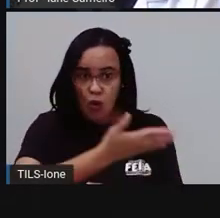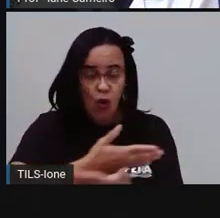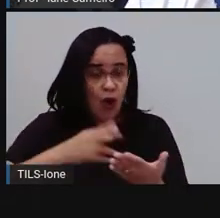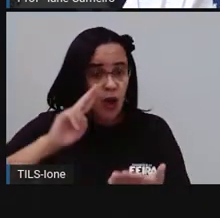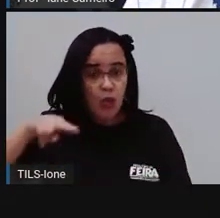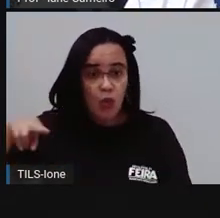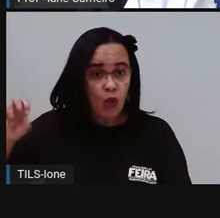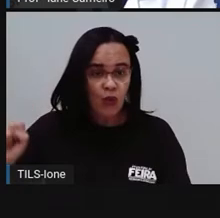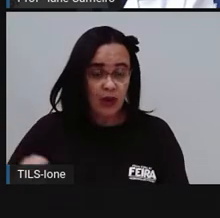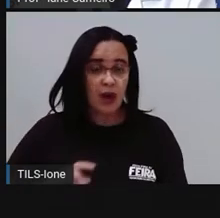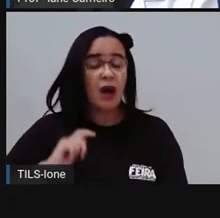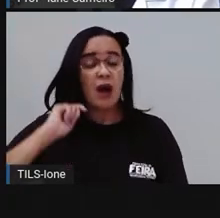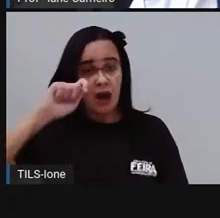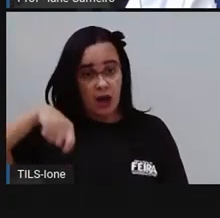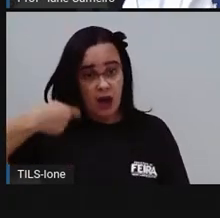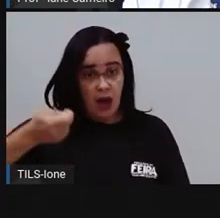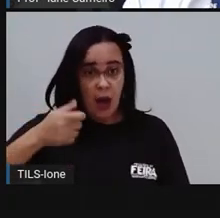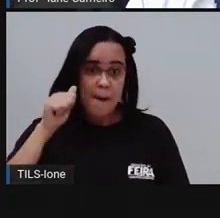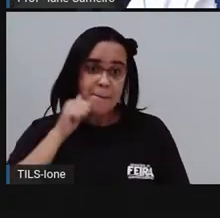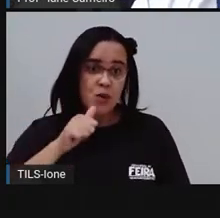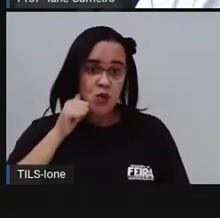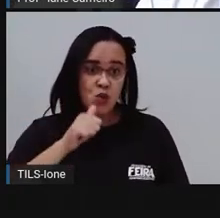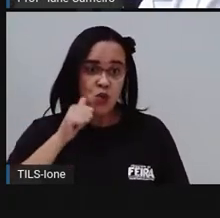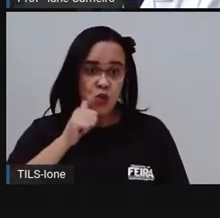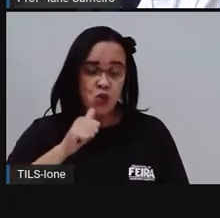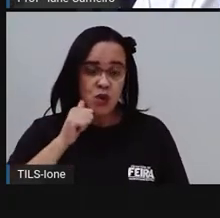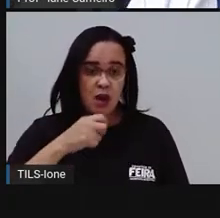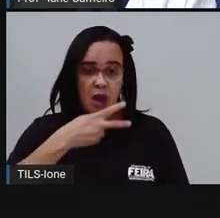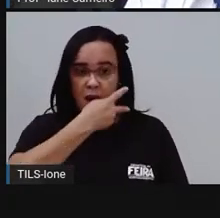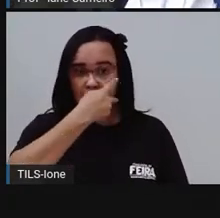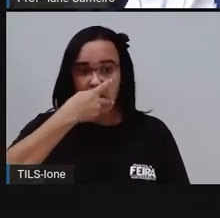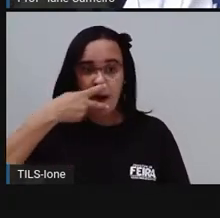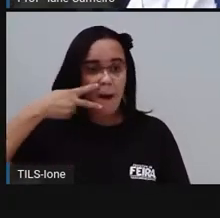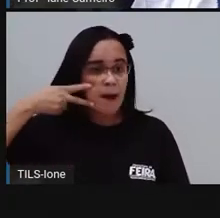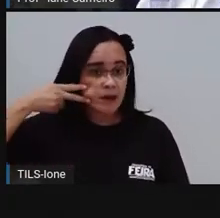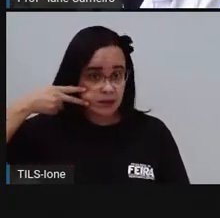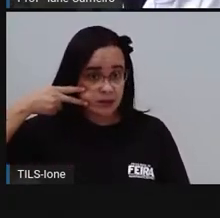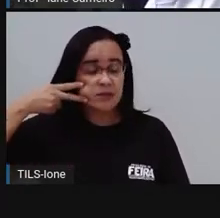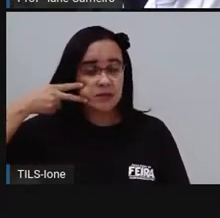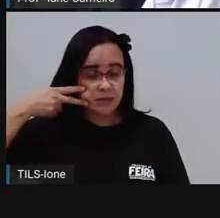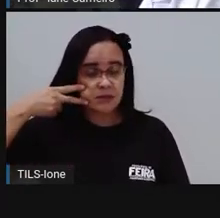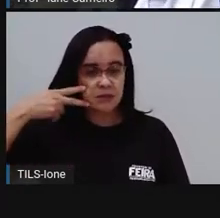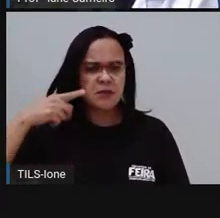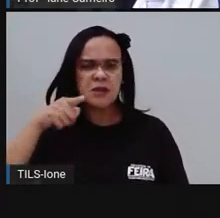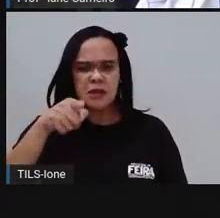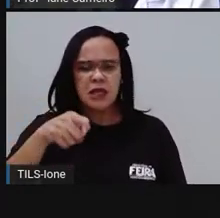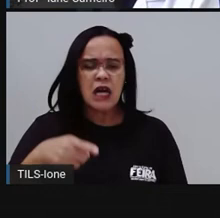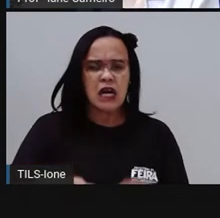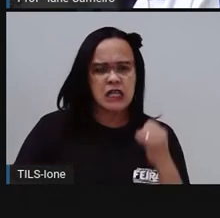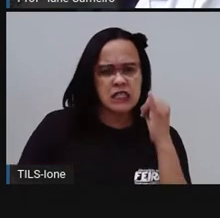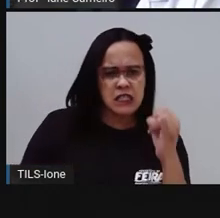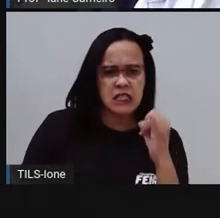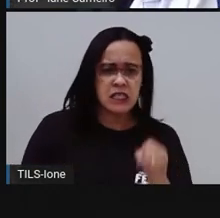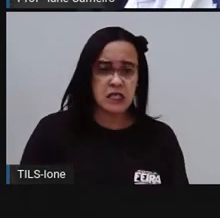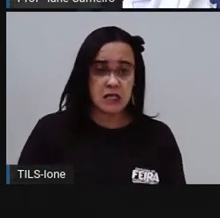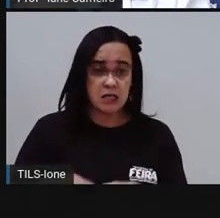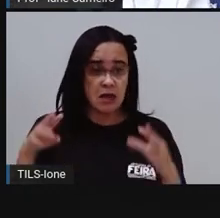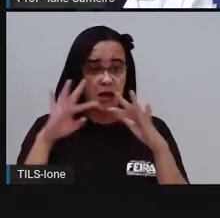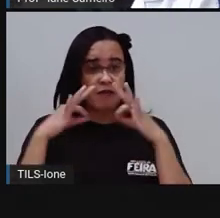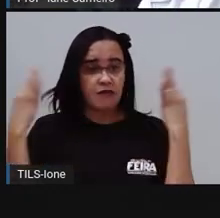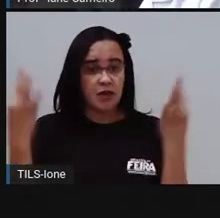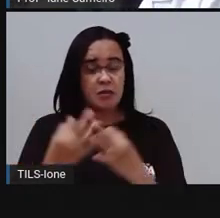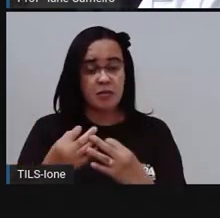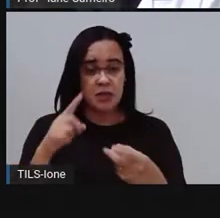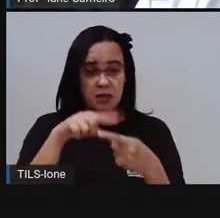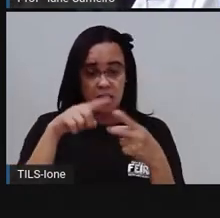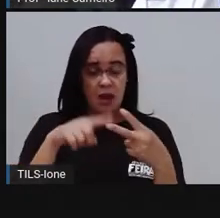calcinha, né? Cada um tem que ter a sua calcinha. Então, na casa, cada criança, se tiver duas filhas, Duas irmãs, cada criança tem que ter a